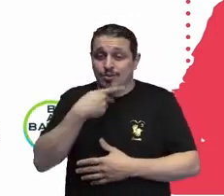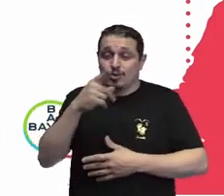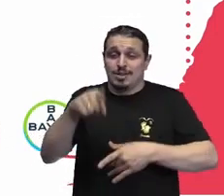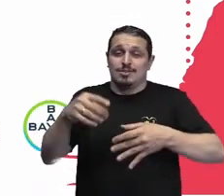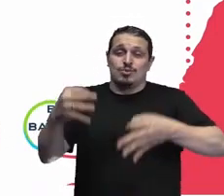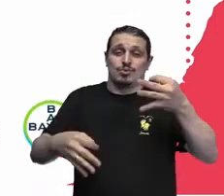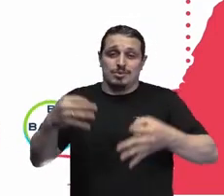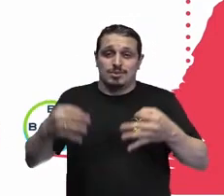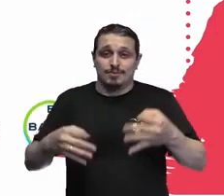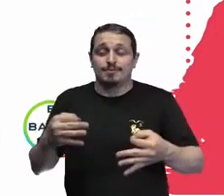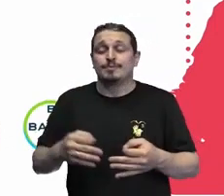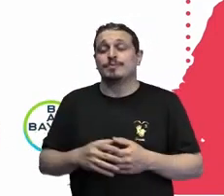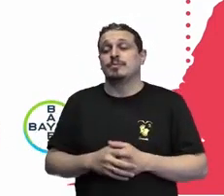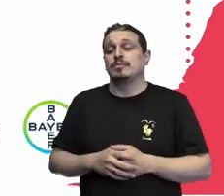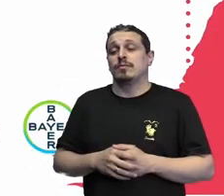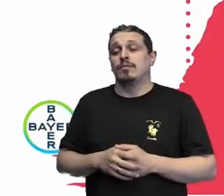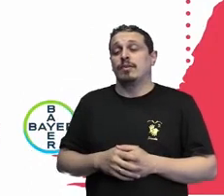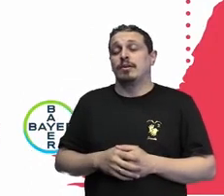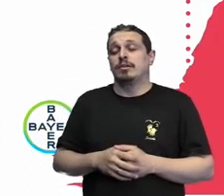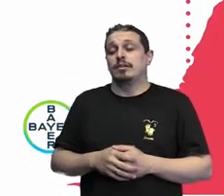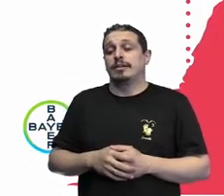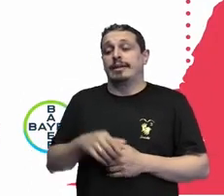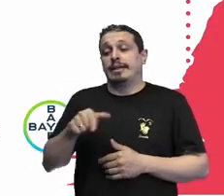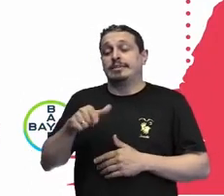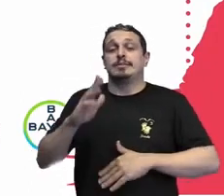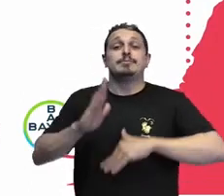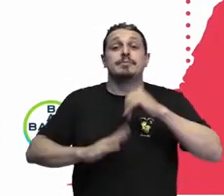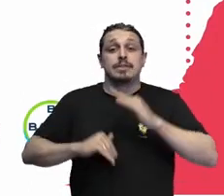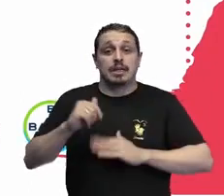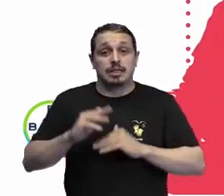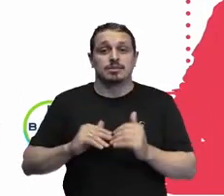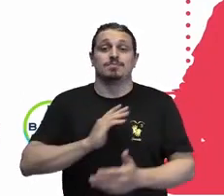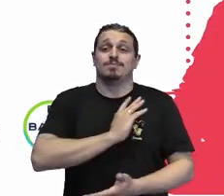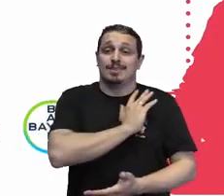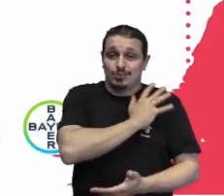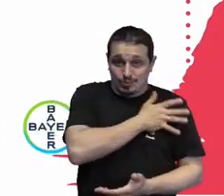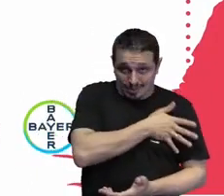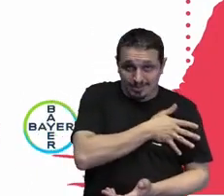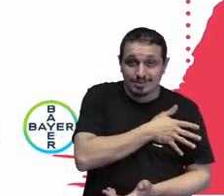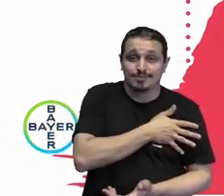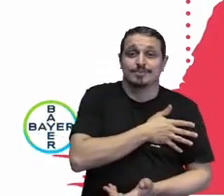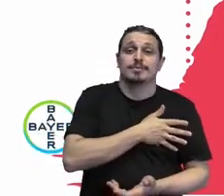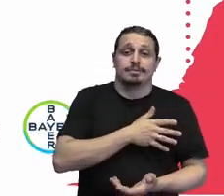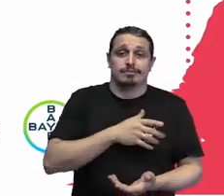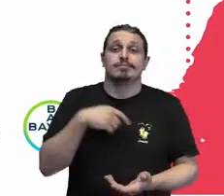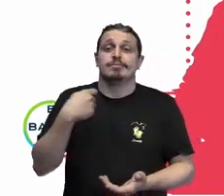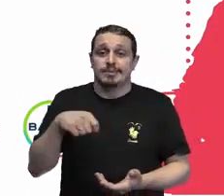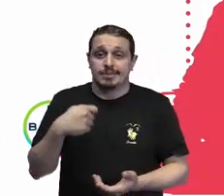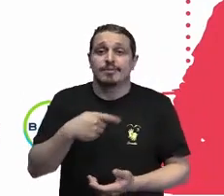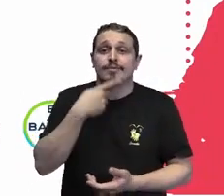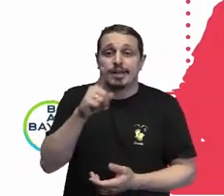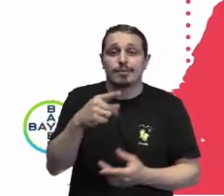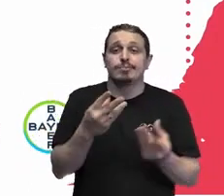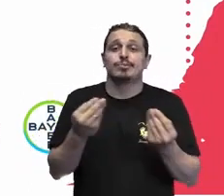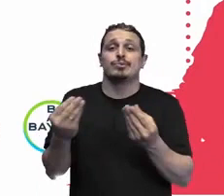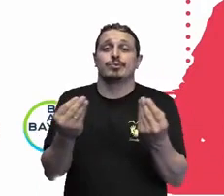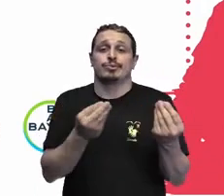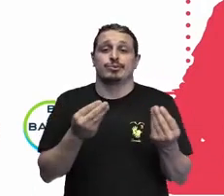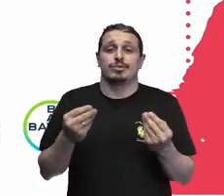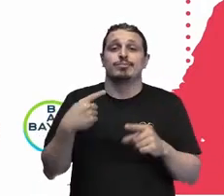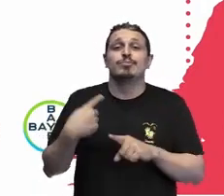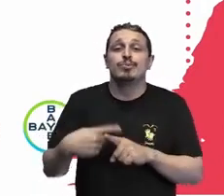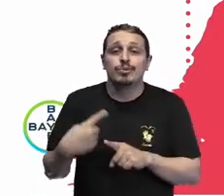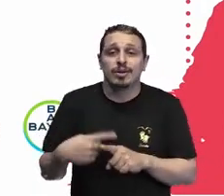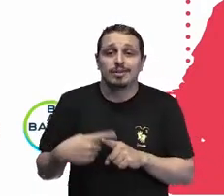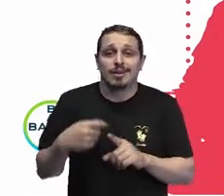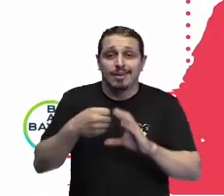as práticas discriminatórias, né? E isso que é uma questão que a gente precisa falar muito, né? Porque, de fato, são aquelas características que o